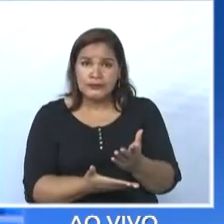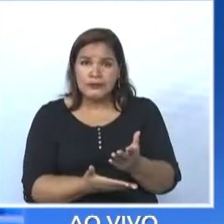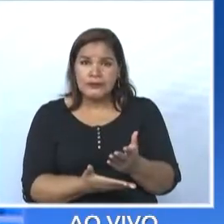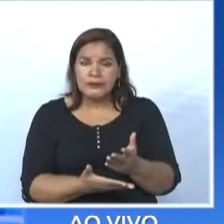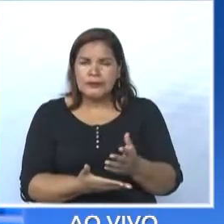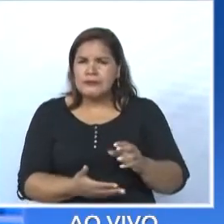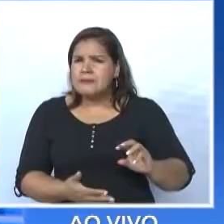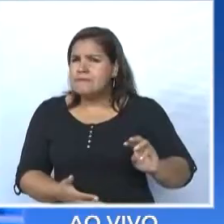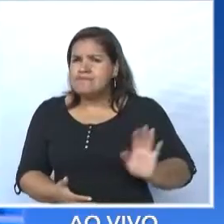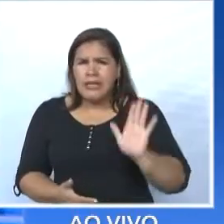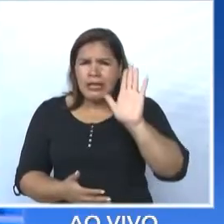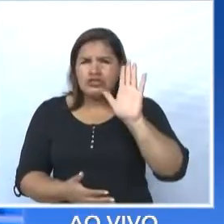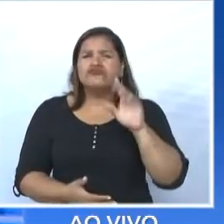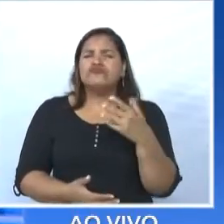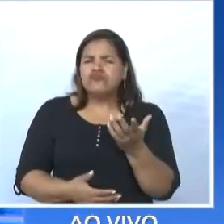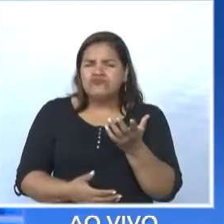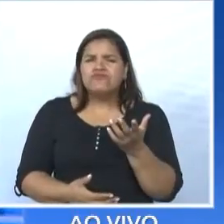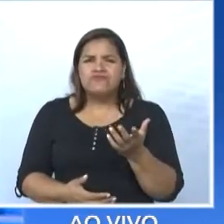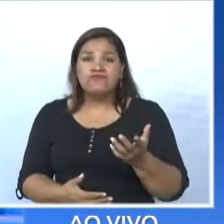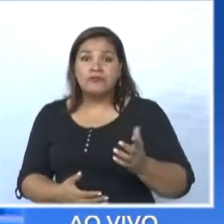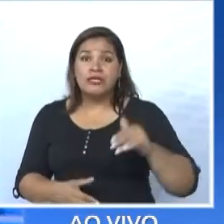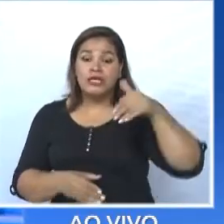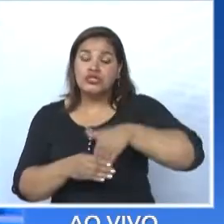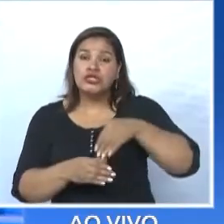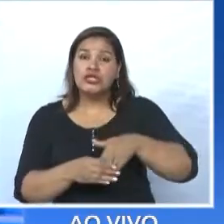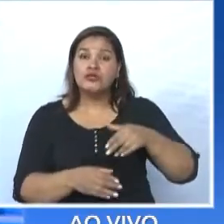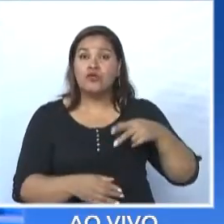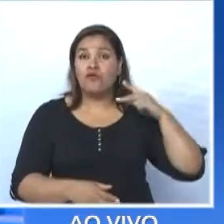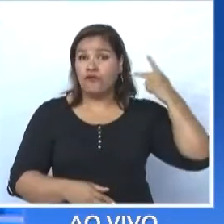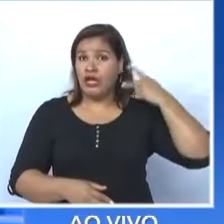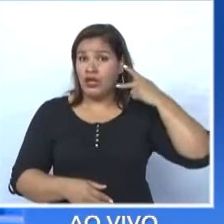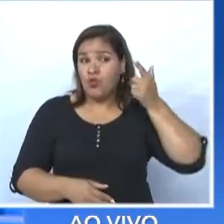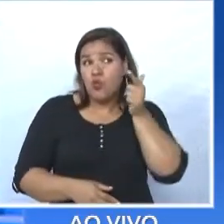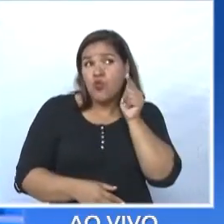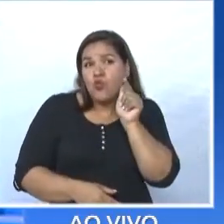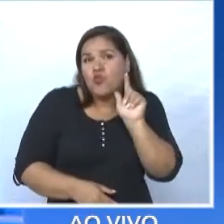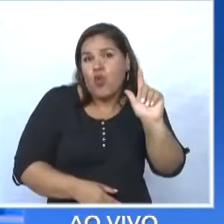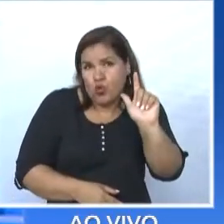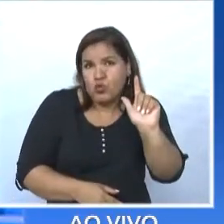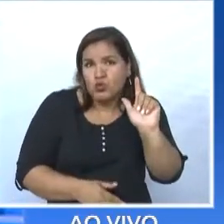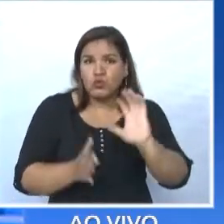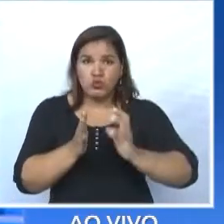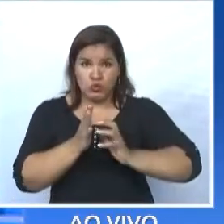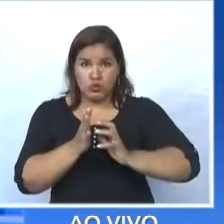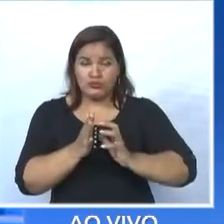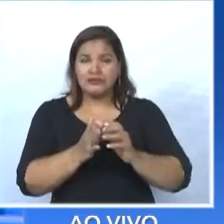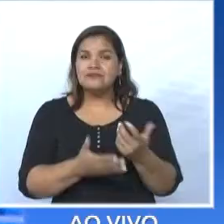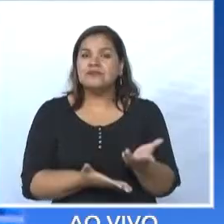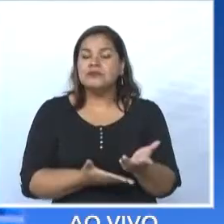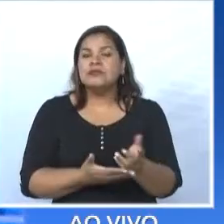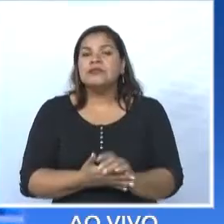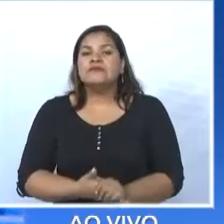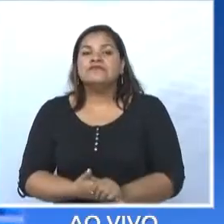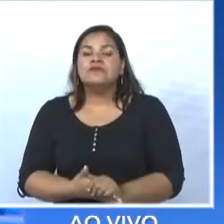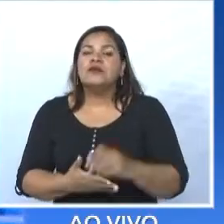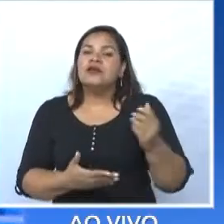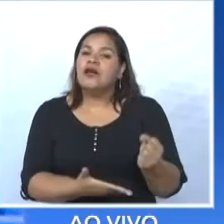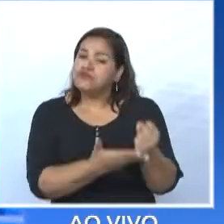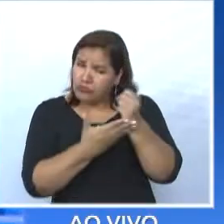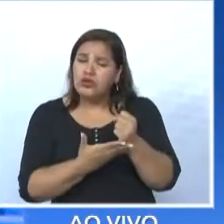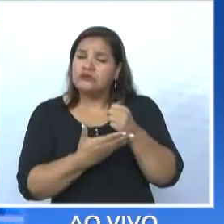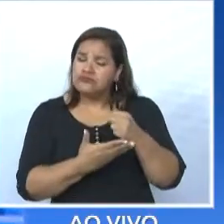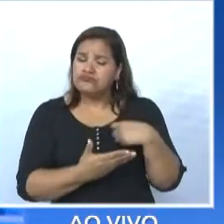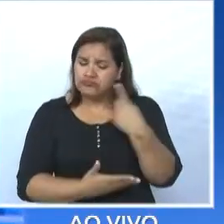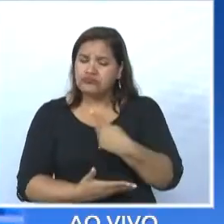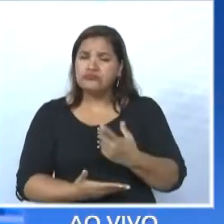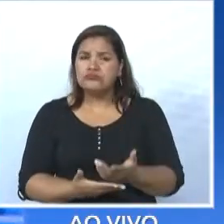os candidatos a vereador dos outros partidos que declararam os seus candidatos isentos vieram conosco também. Então,